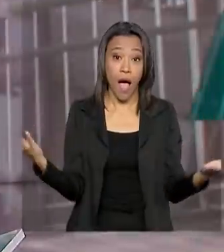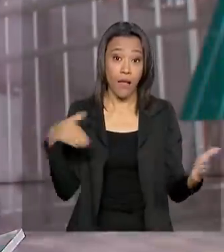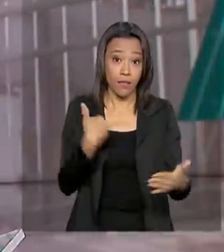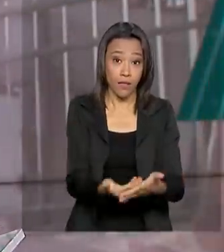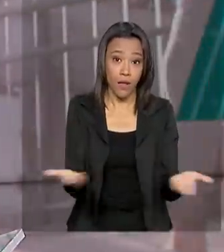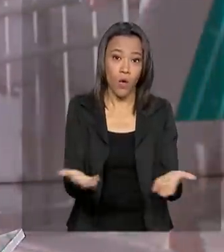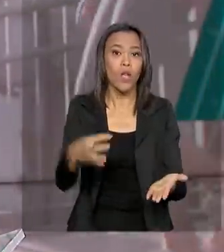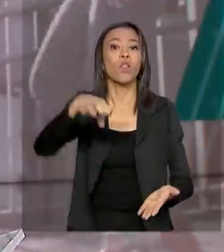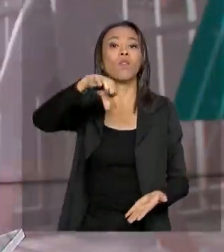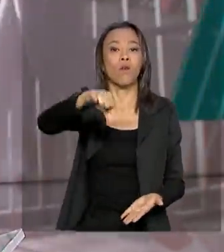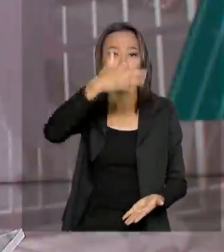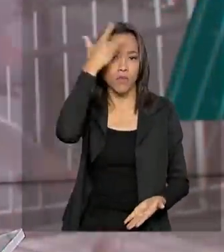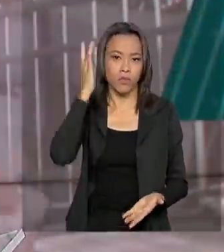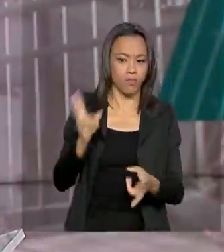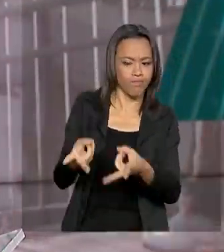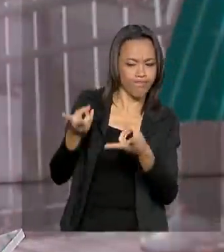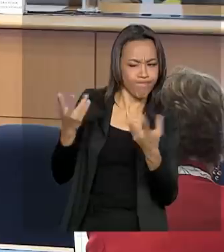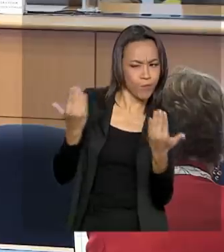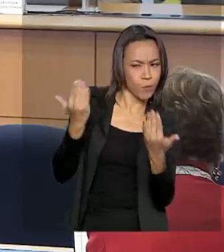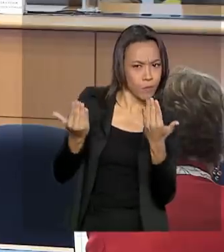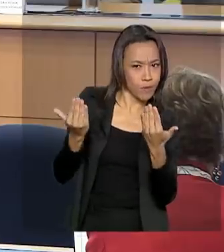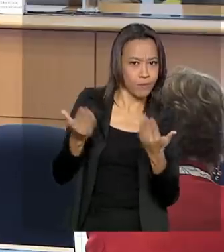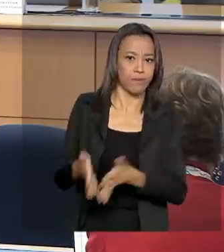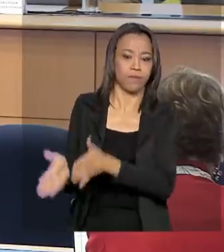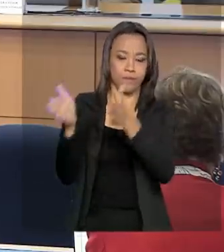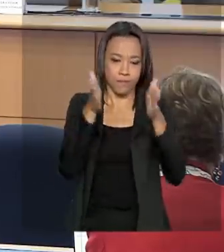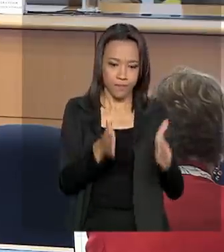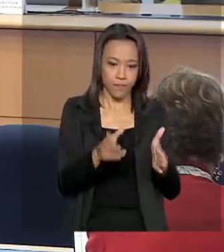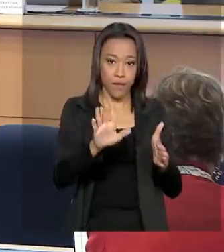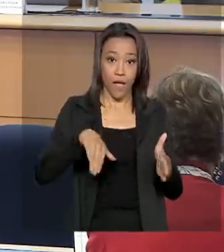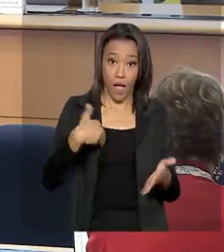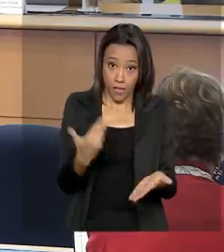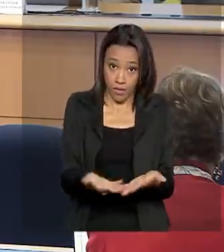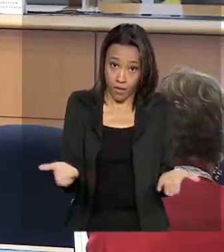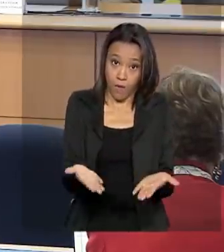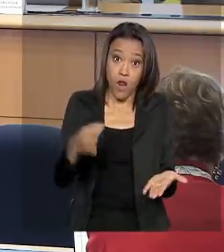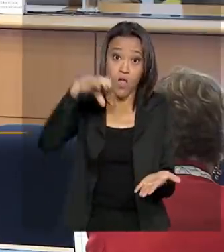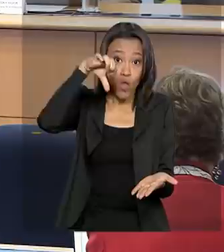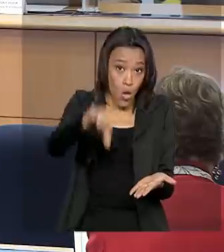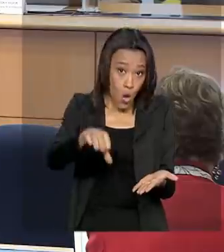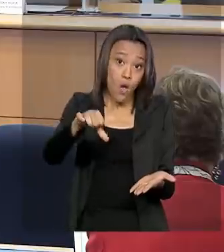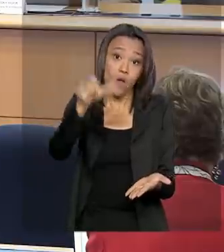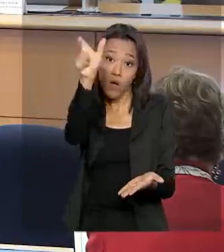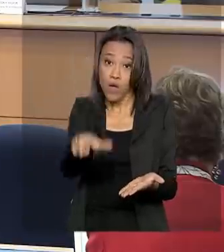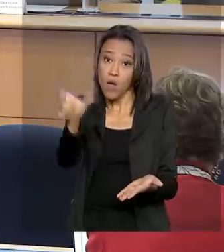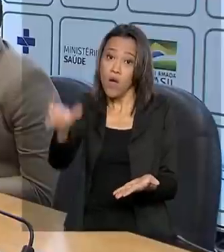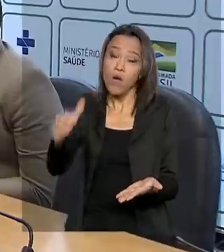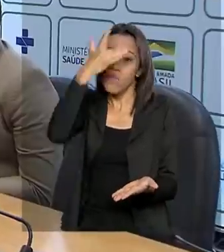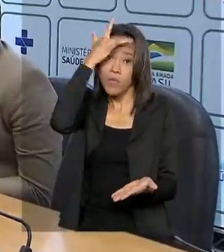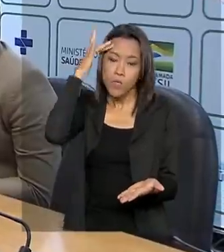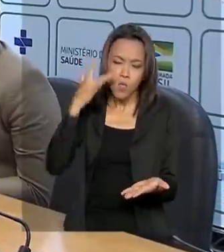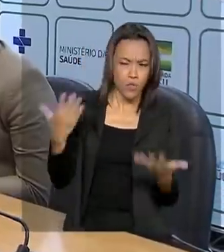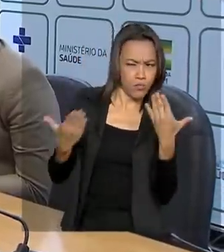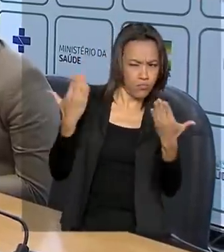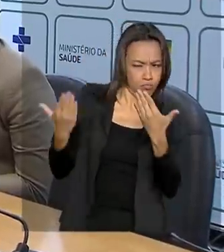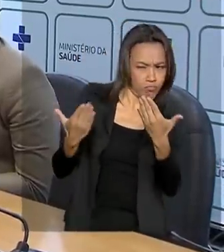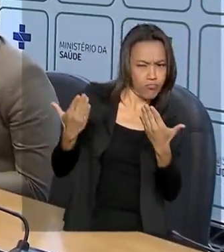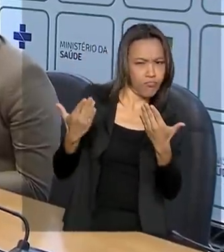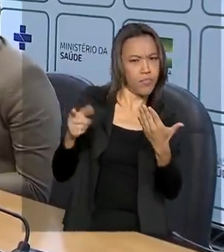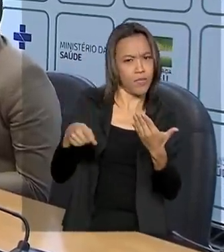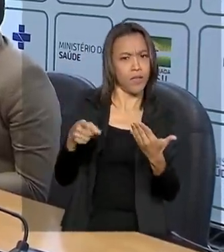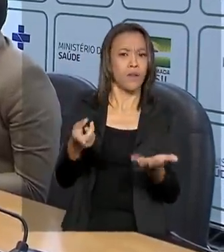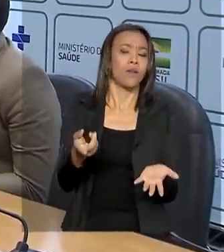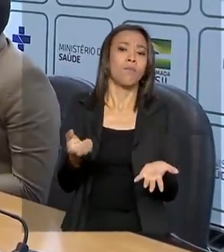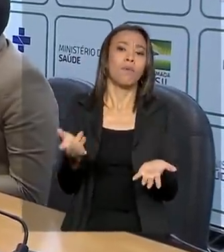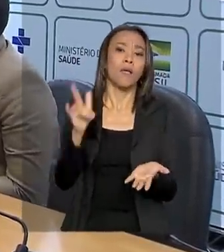contaminação pela doença. Até o momento, são nove os casos considerados suspeitos por infecção pelo novo